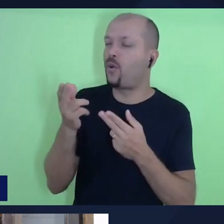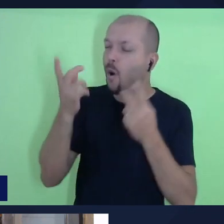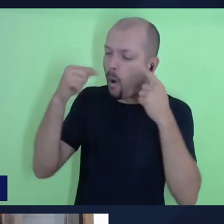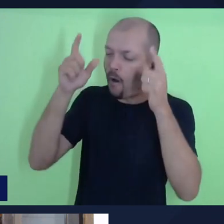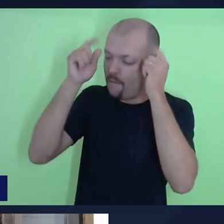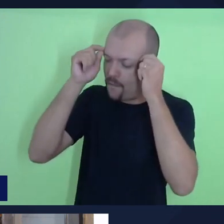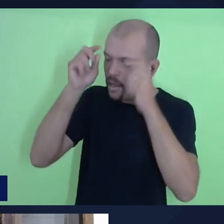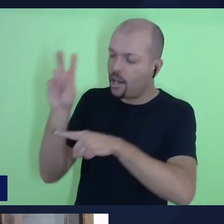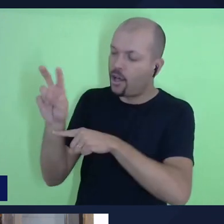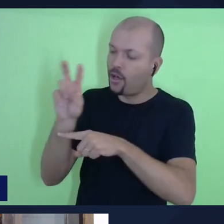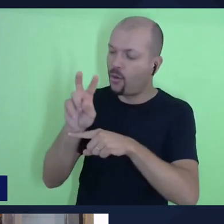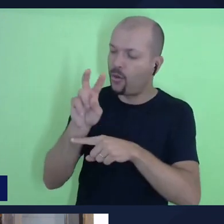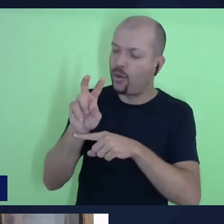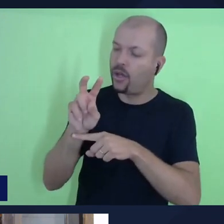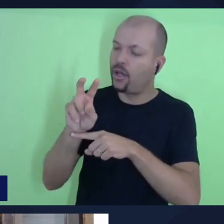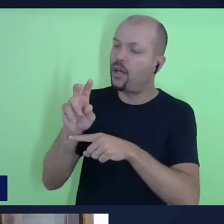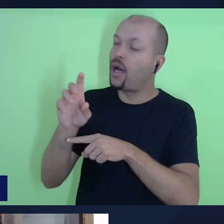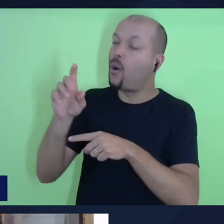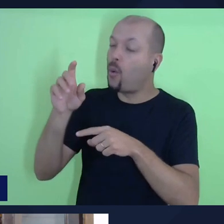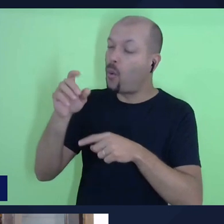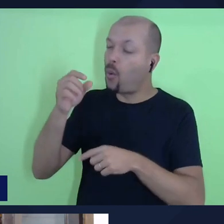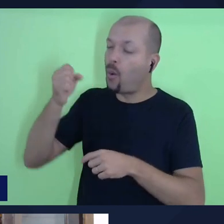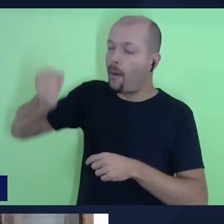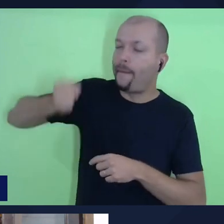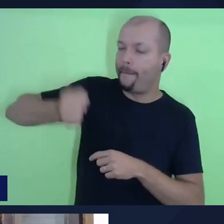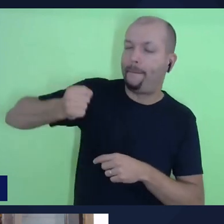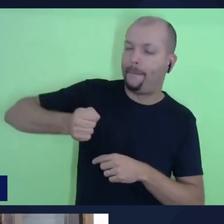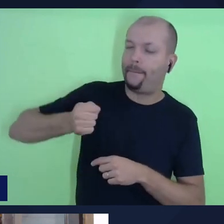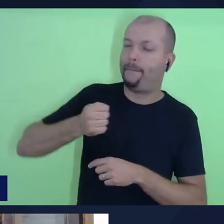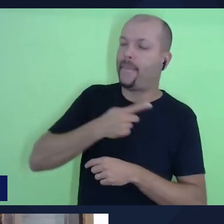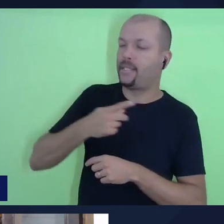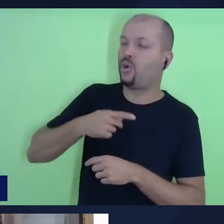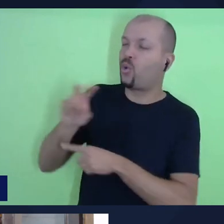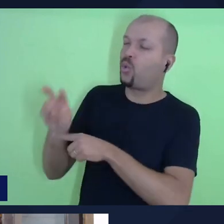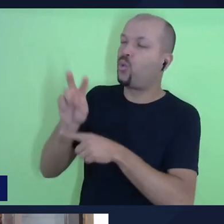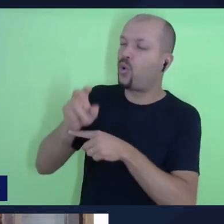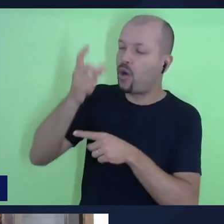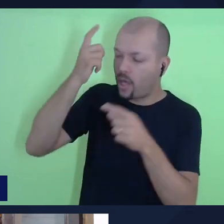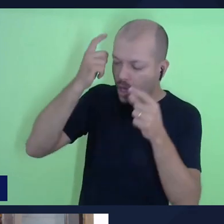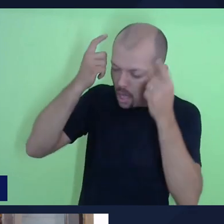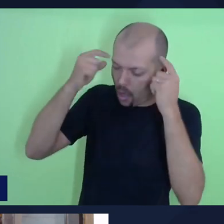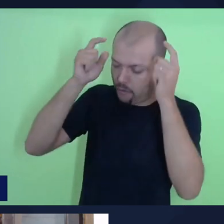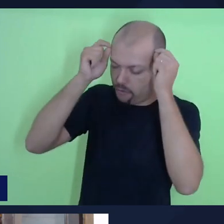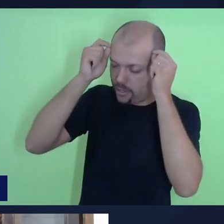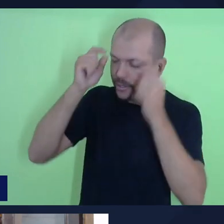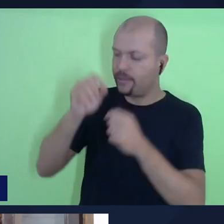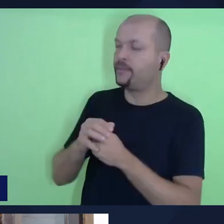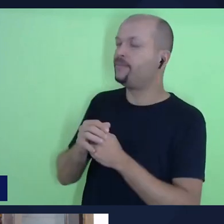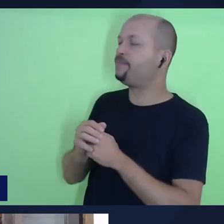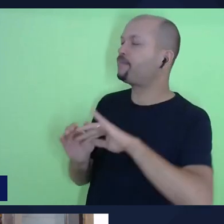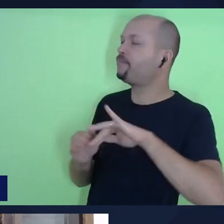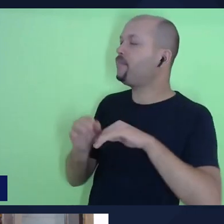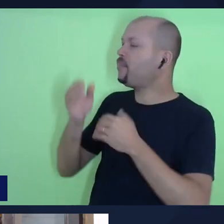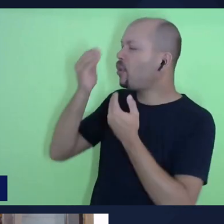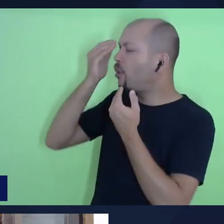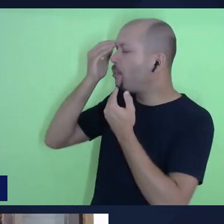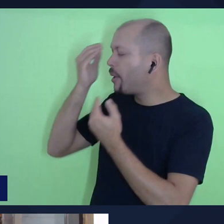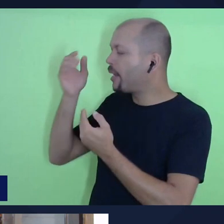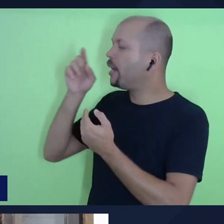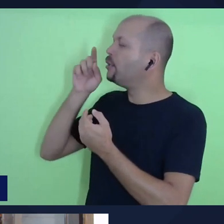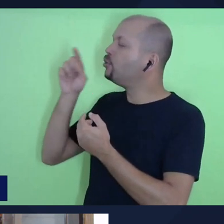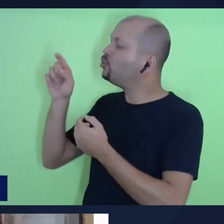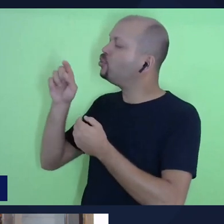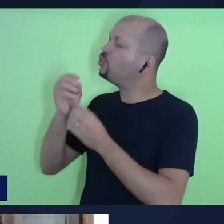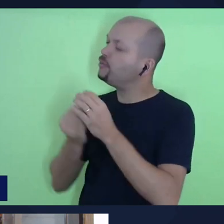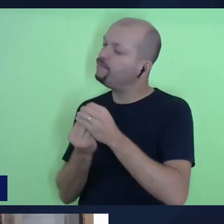Obrigado porque o senhor estabeleceu, através do decidente de Davi, o reino ainda